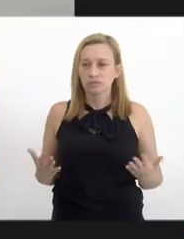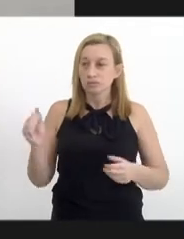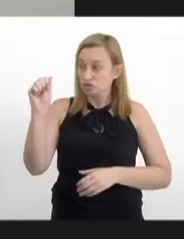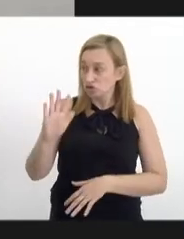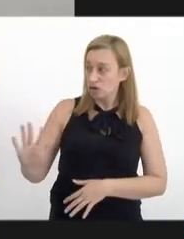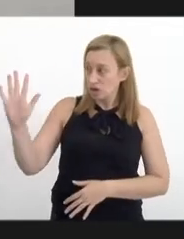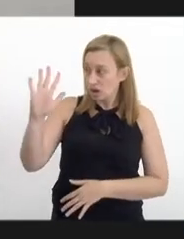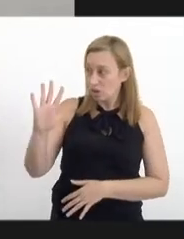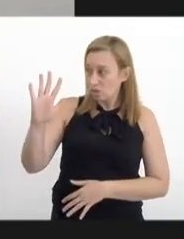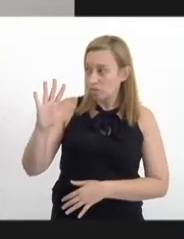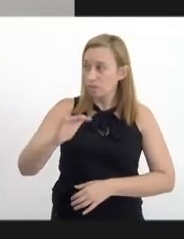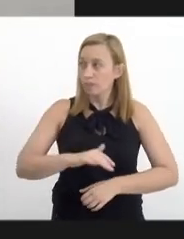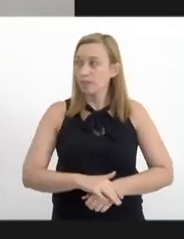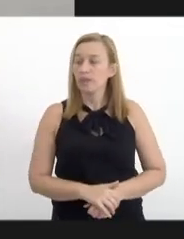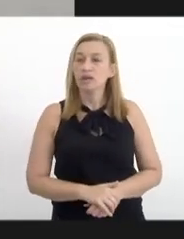geral,